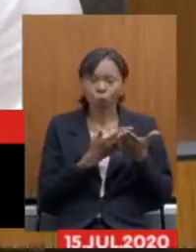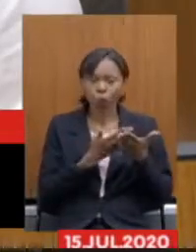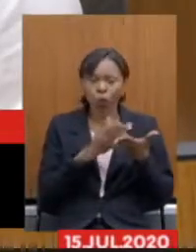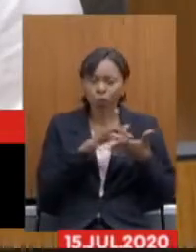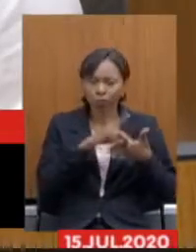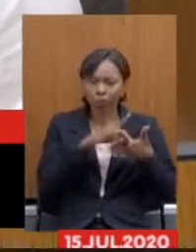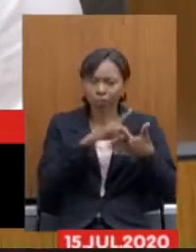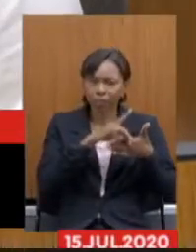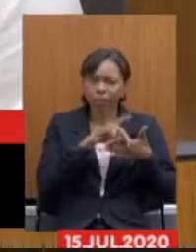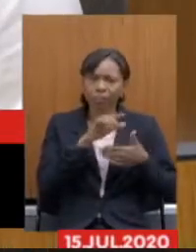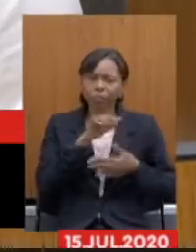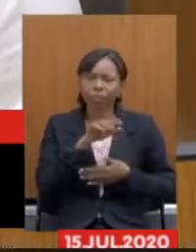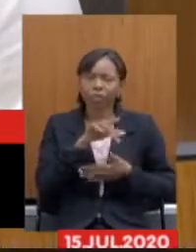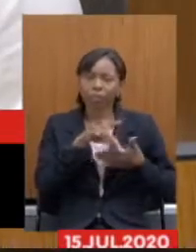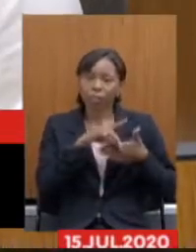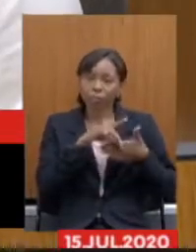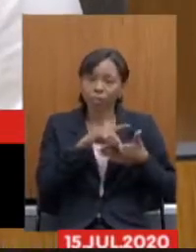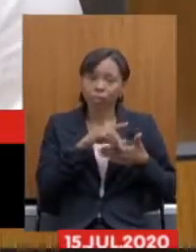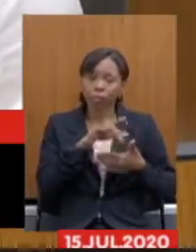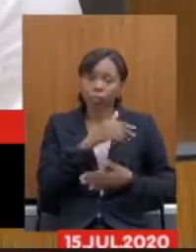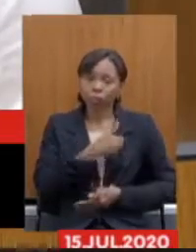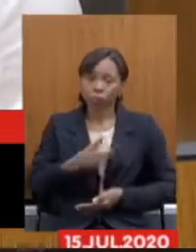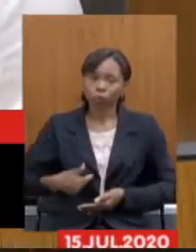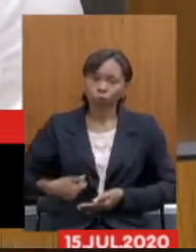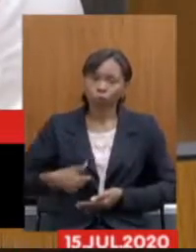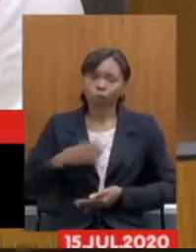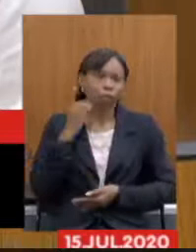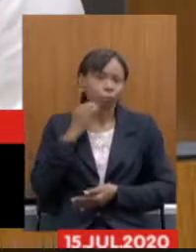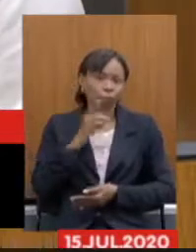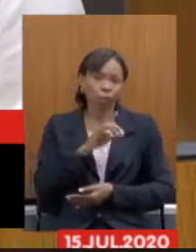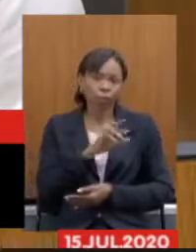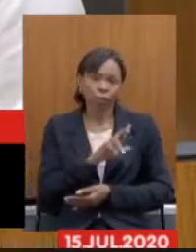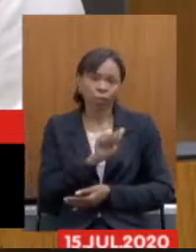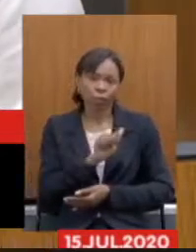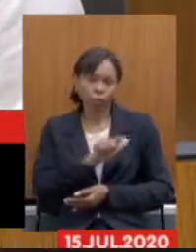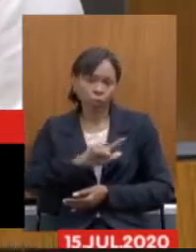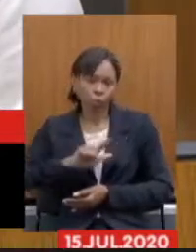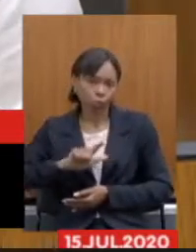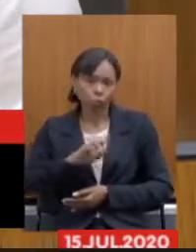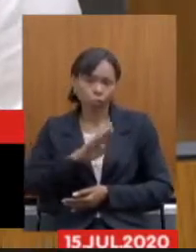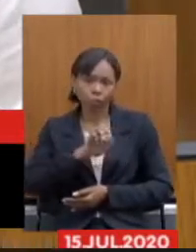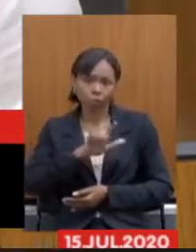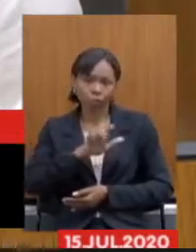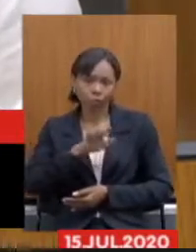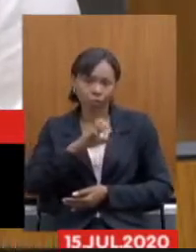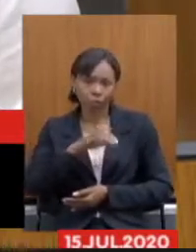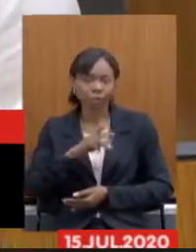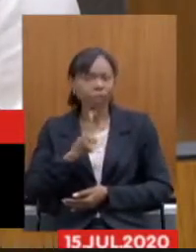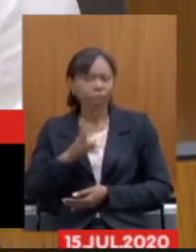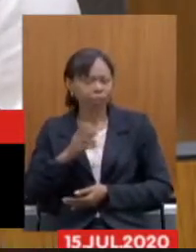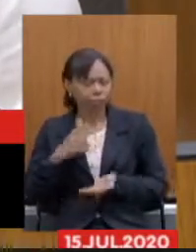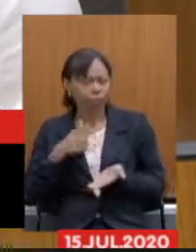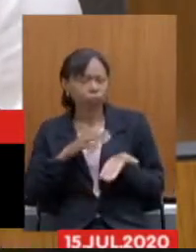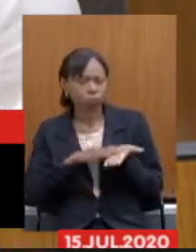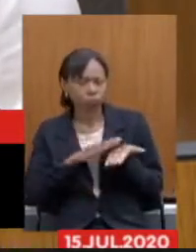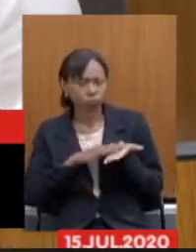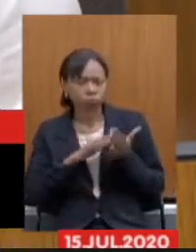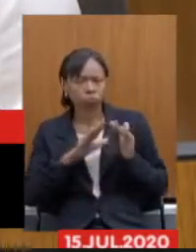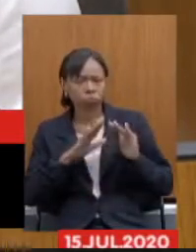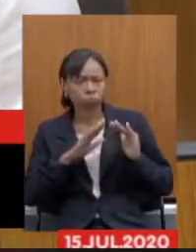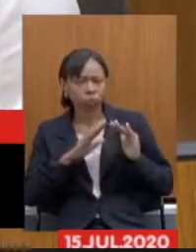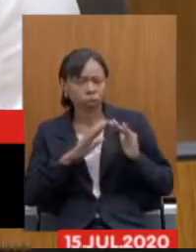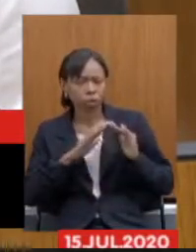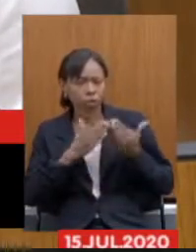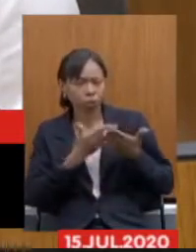governo no deputado Raul Belém e eu sempre cumprimento o colégio de líderes em nome do líder do nosso bloco o